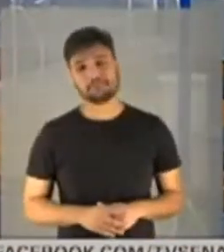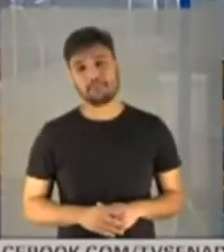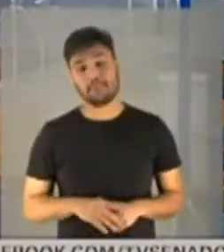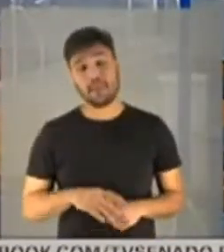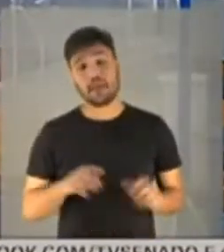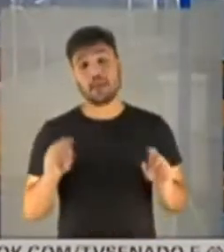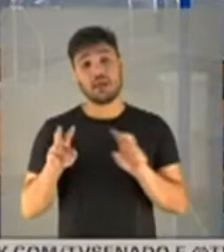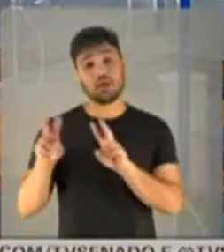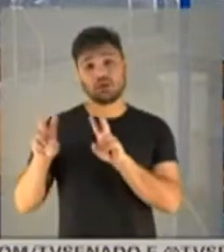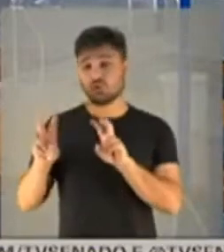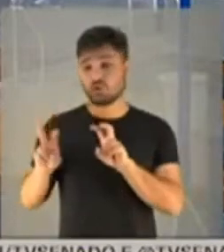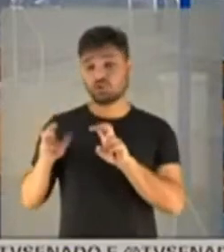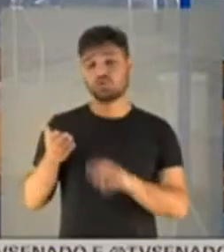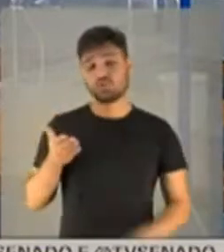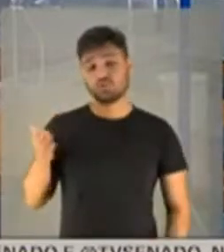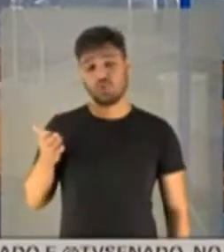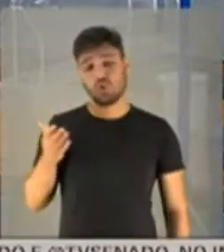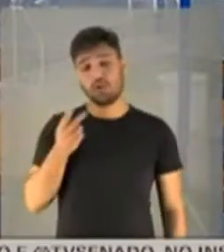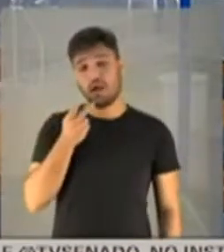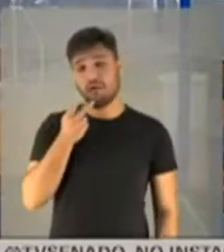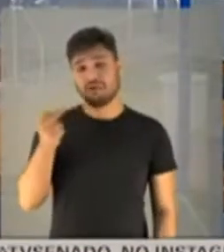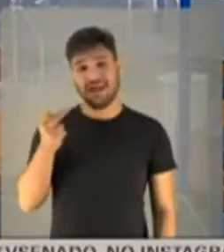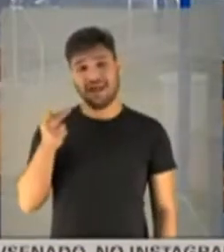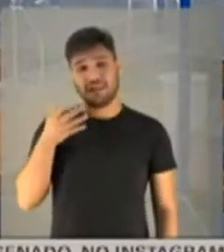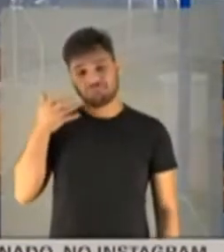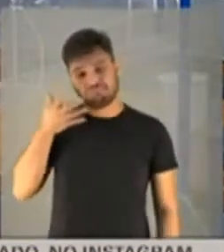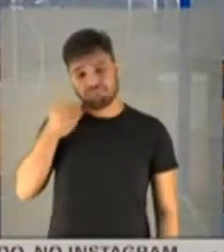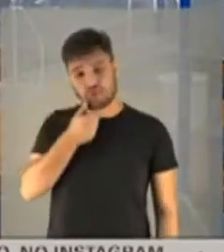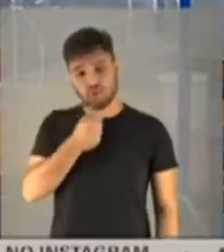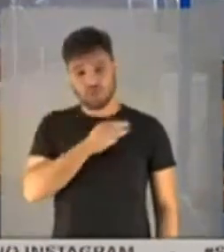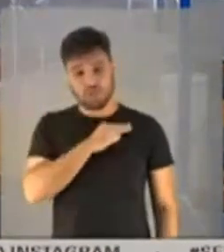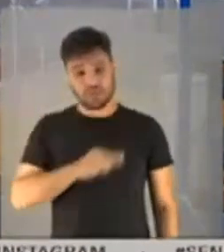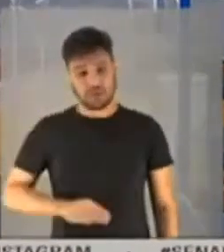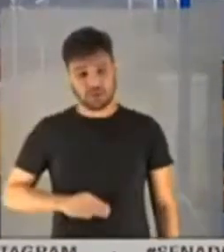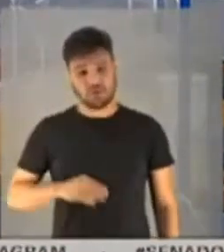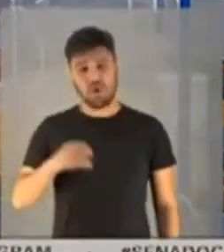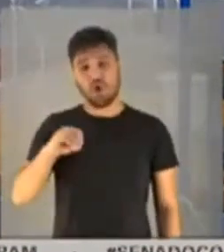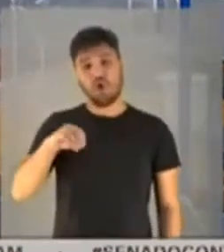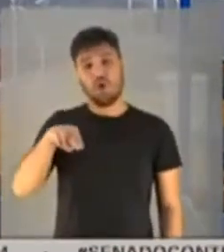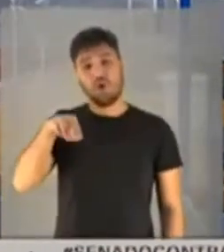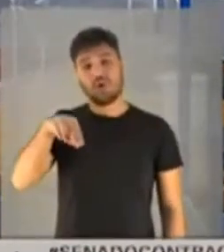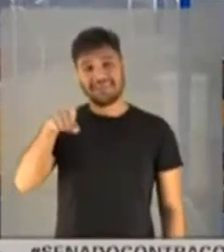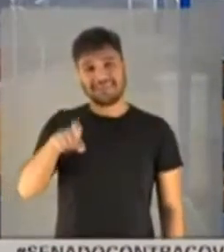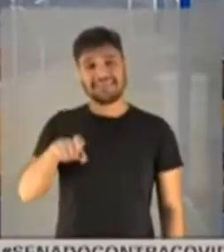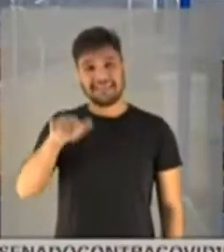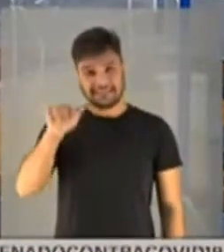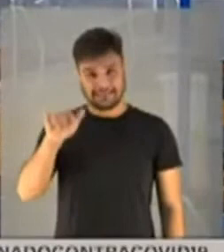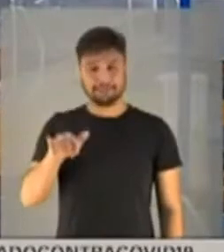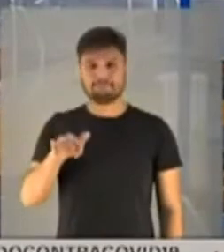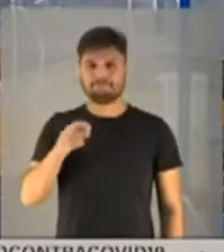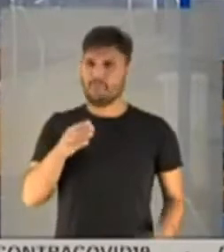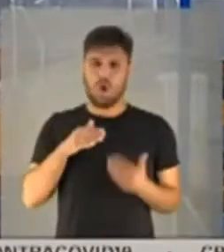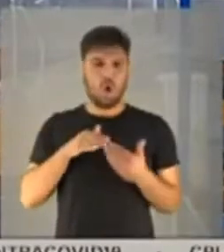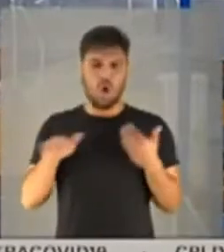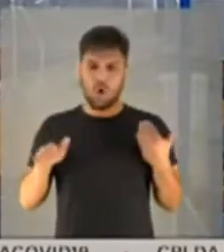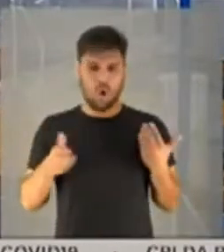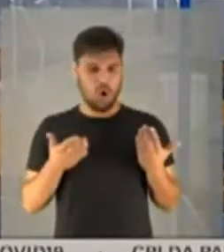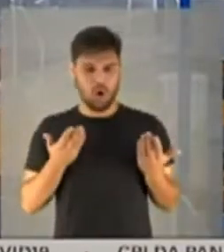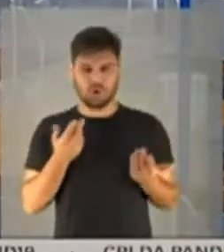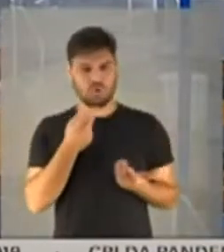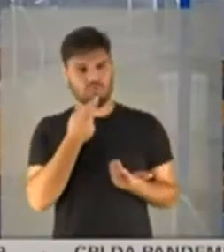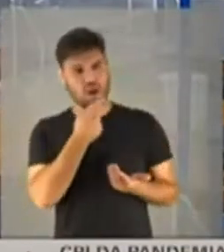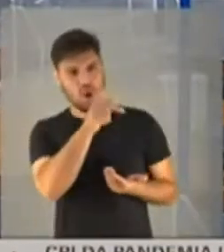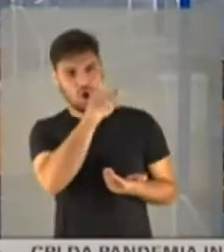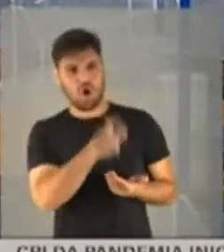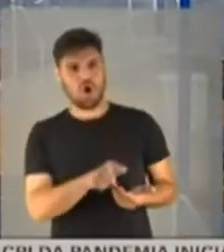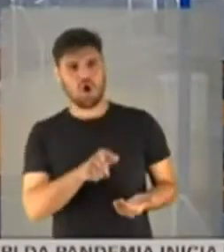Em relação à fala, ao pronunciamento do ministro Nix, eu discordo completamente das afirmações